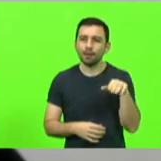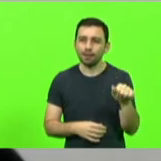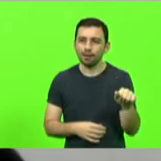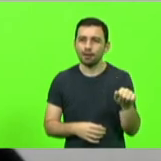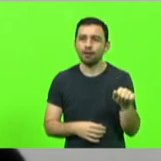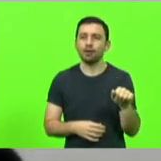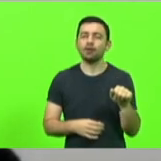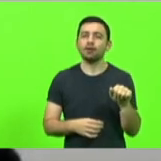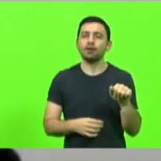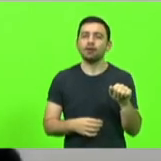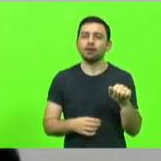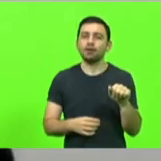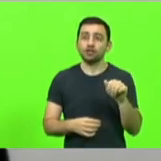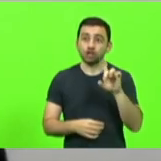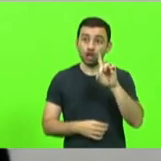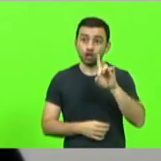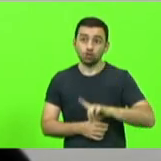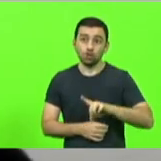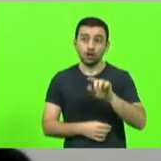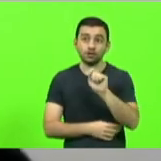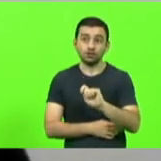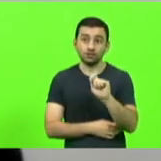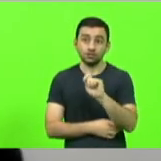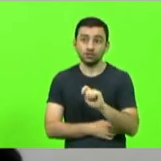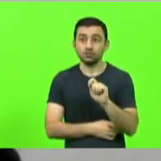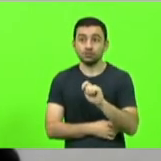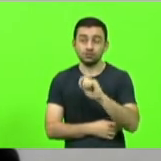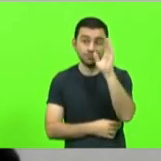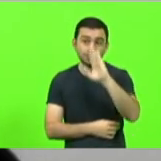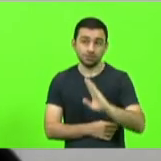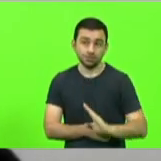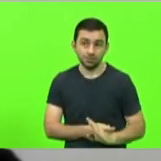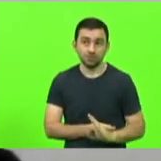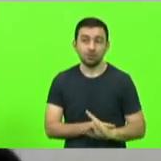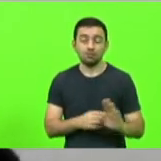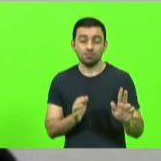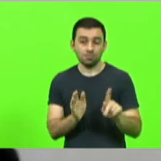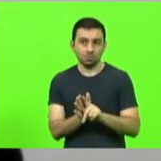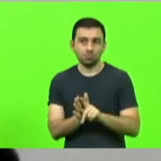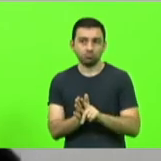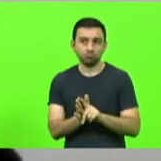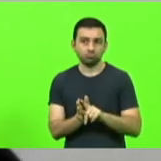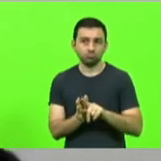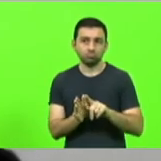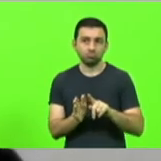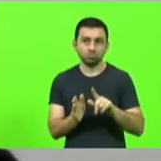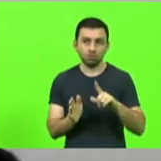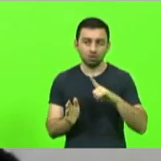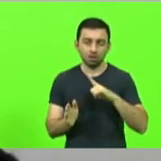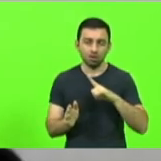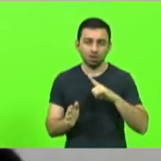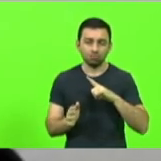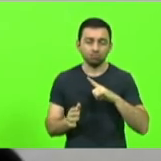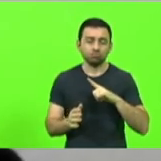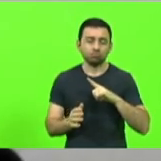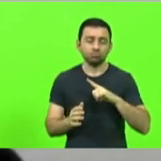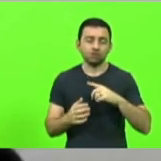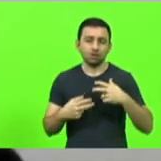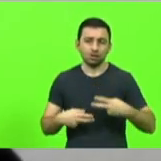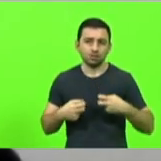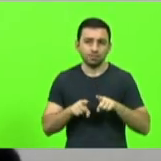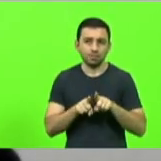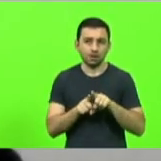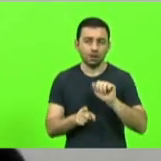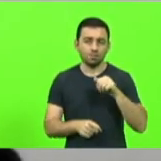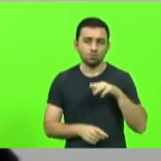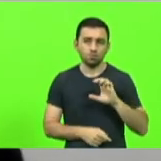diretora da Associação Brasileira dos Portadores de Câncer e também da MUC que também